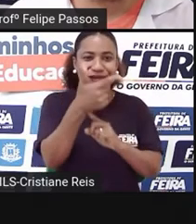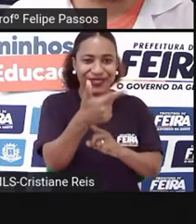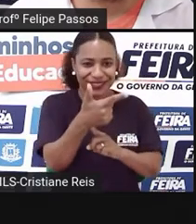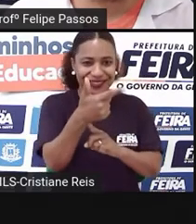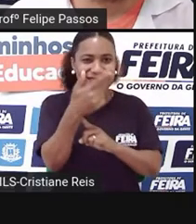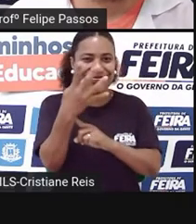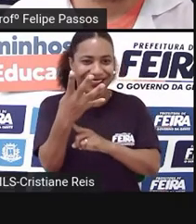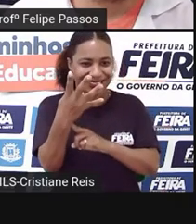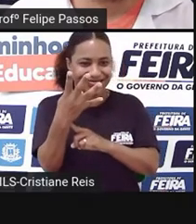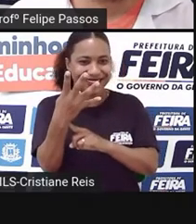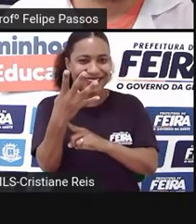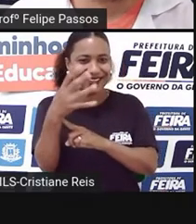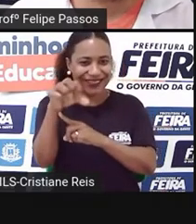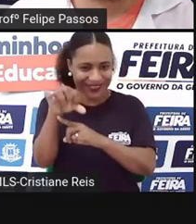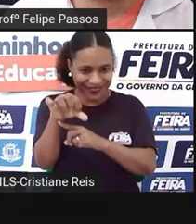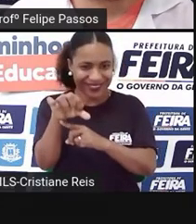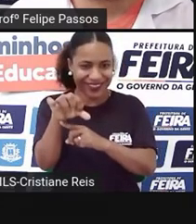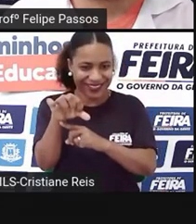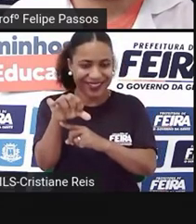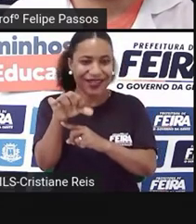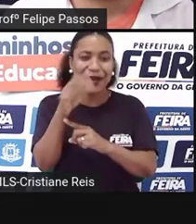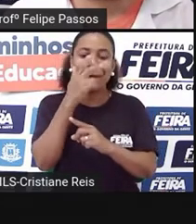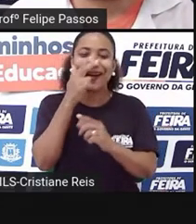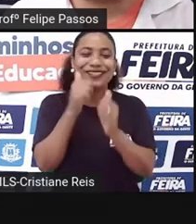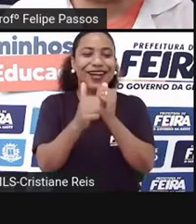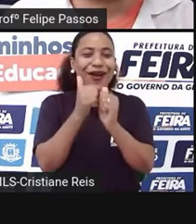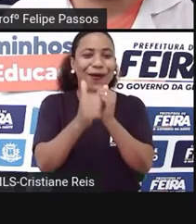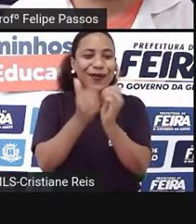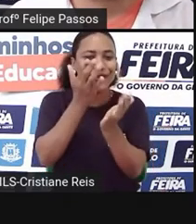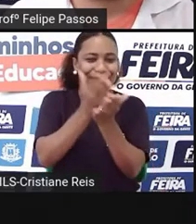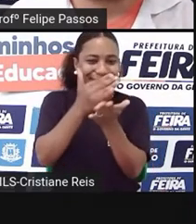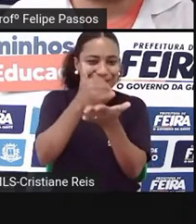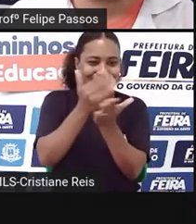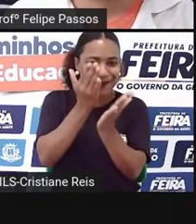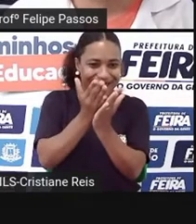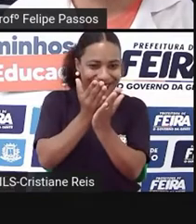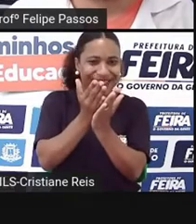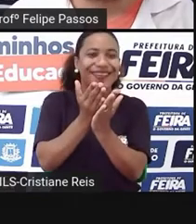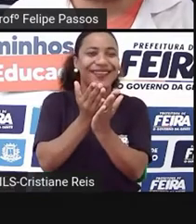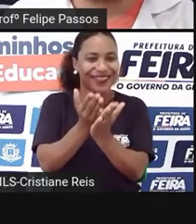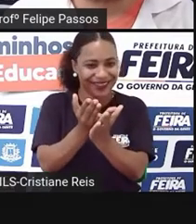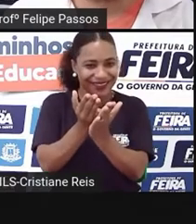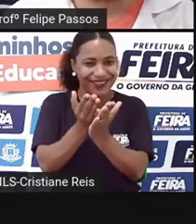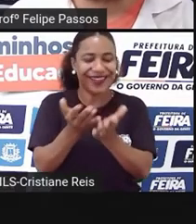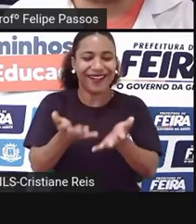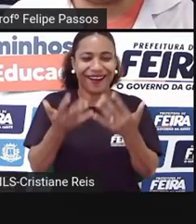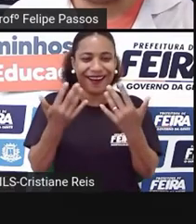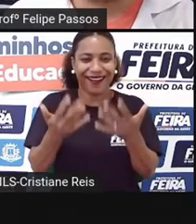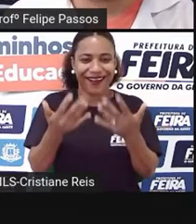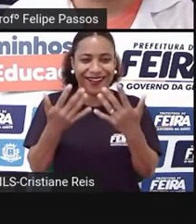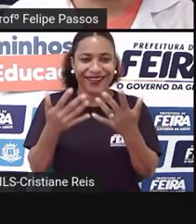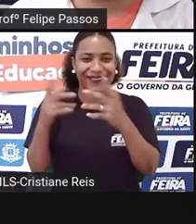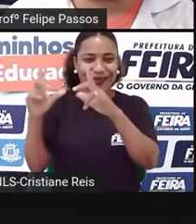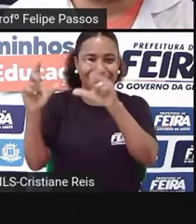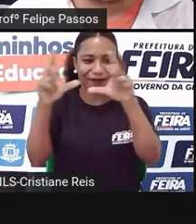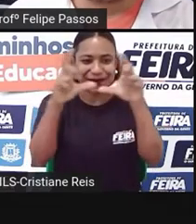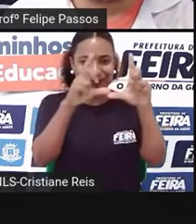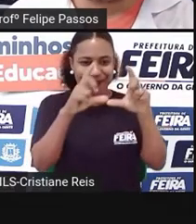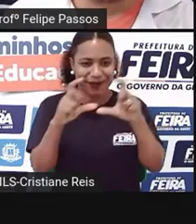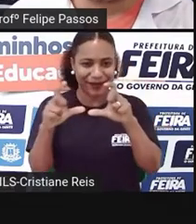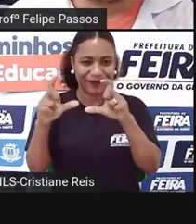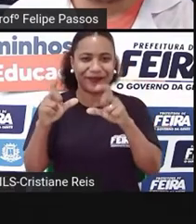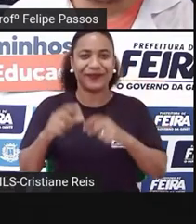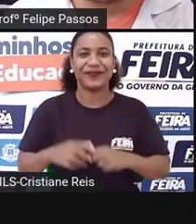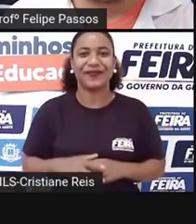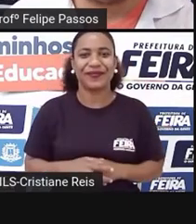arroz e divida por quatro, é o peso do meu drone, então é bem levinho. Aí é